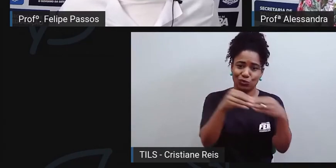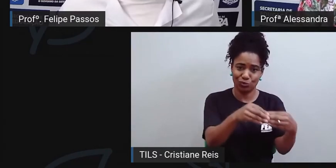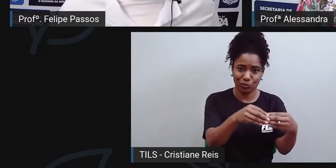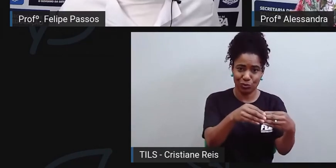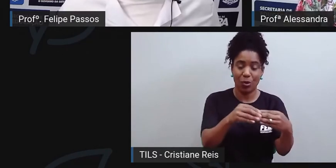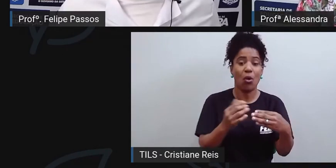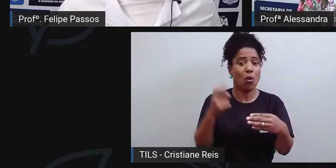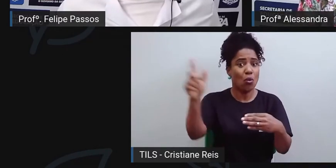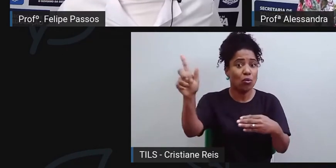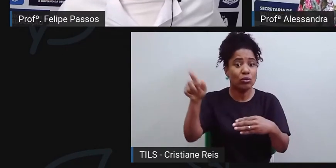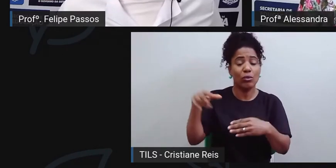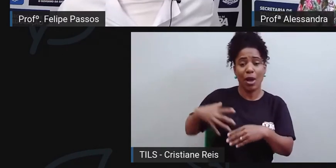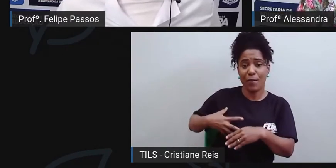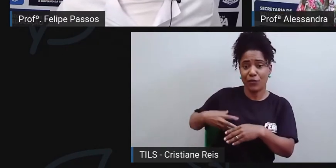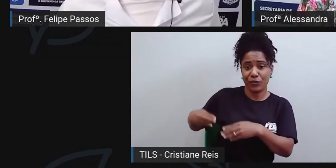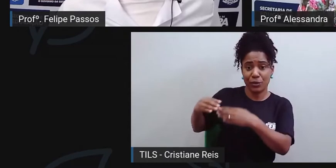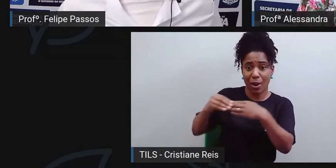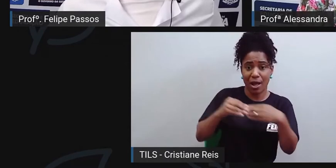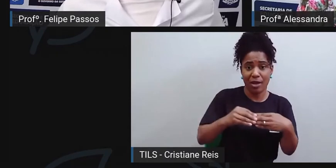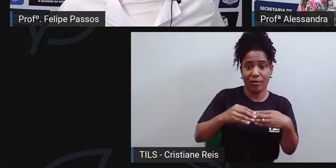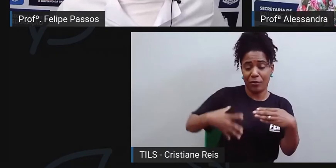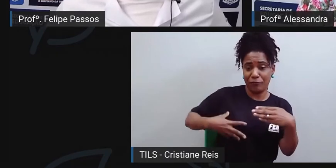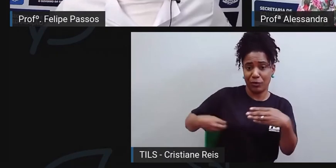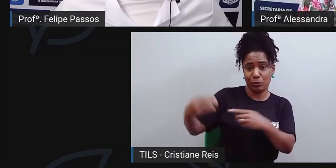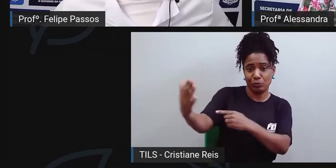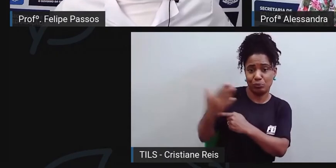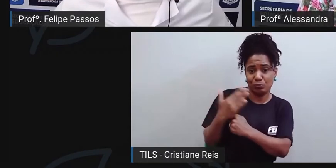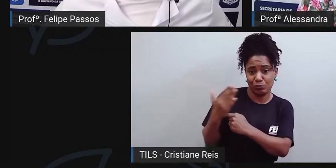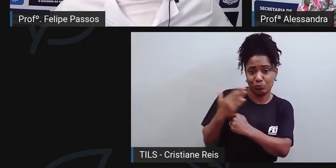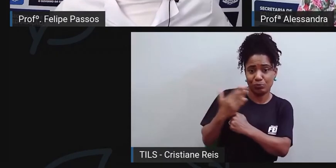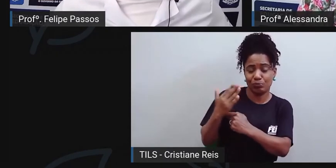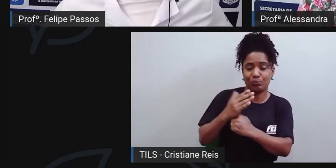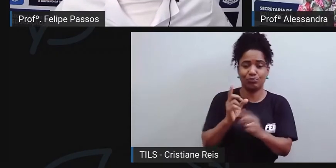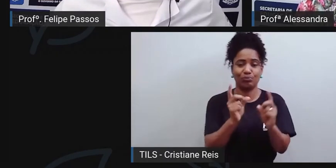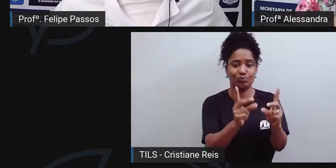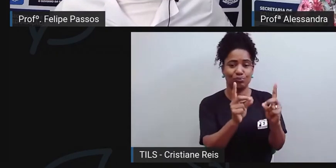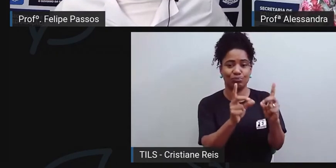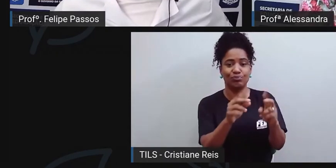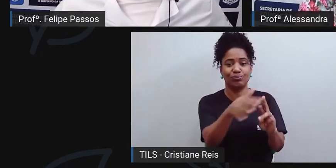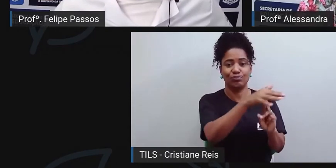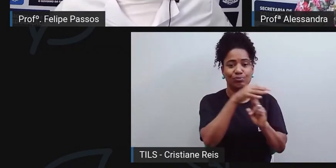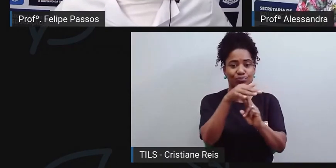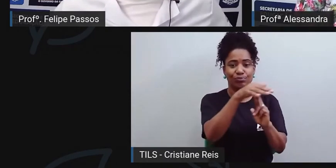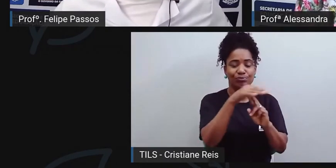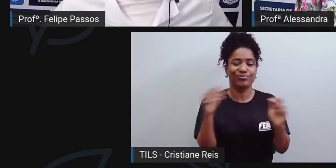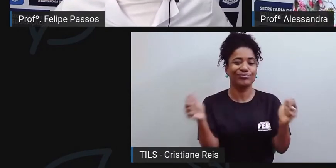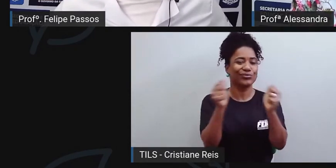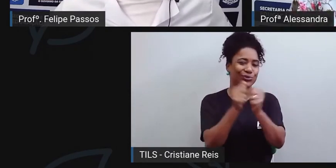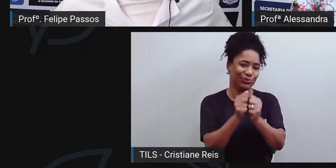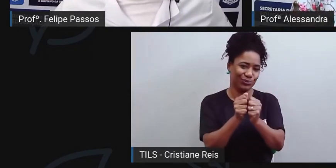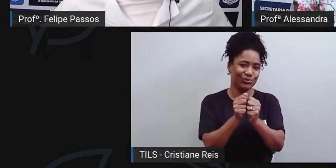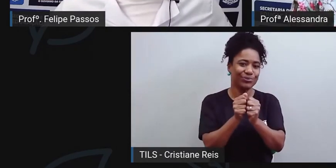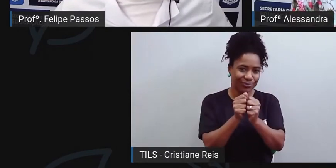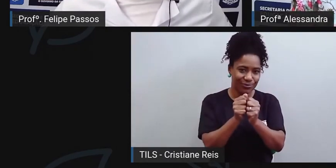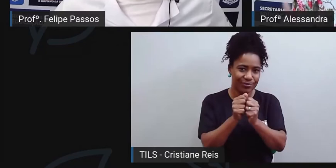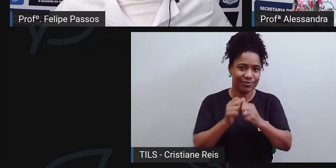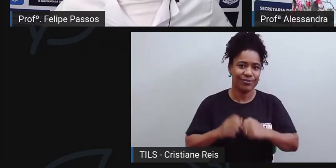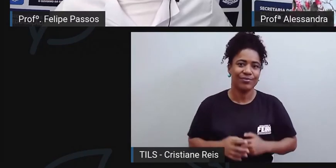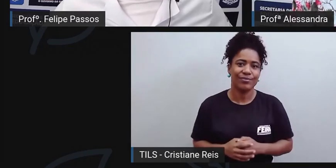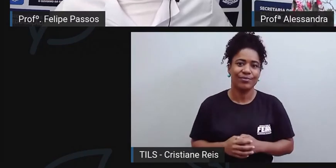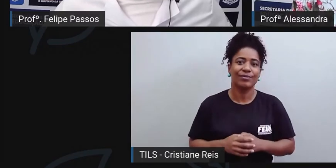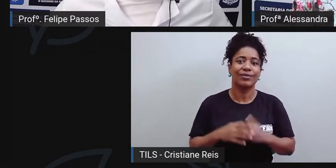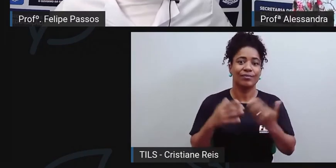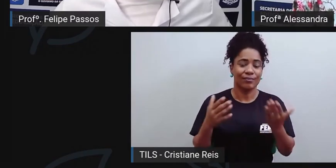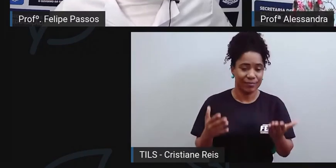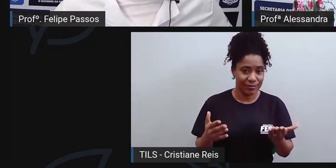Então, é uma série de elementos que estão associados, né? E aí, existe a brecha da possibilidade, porque não